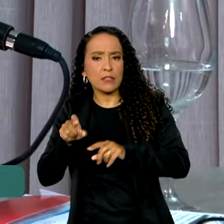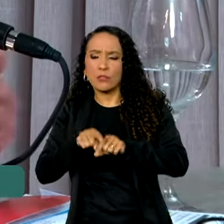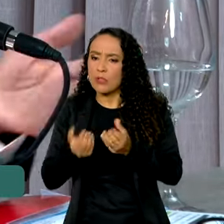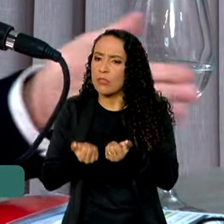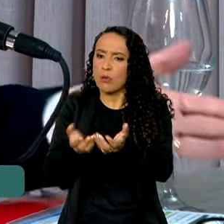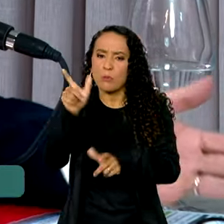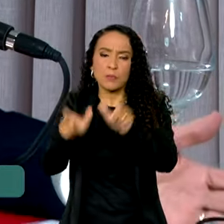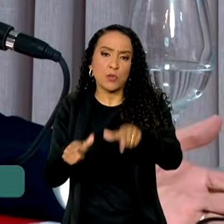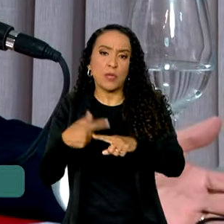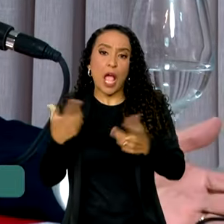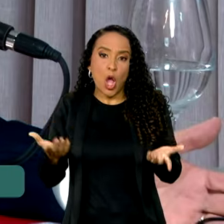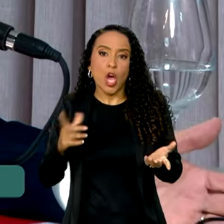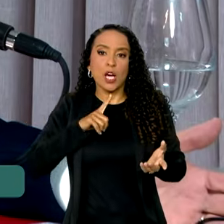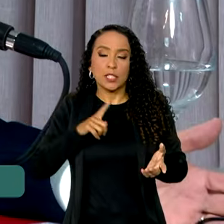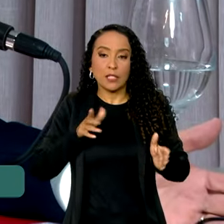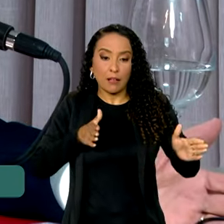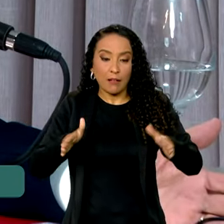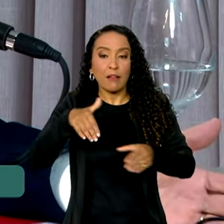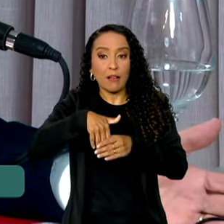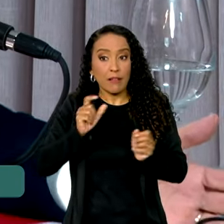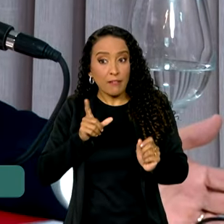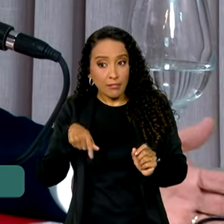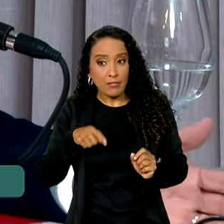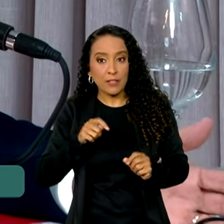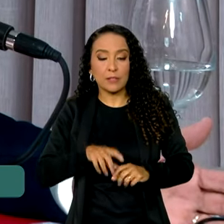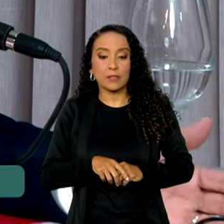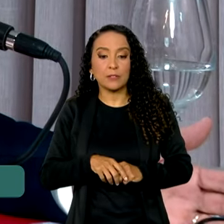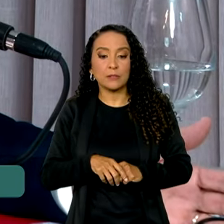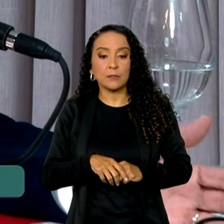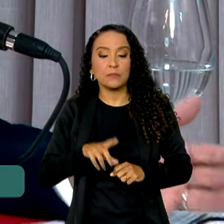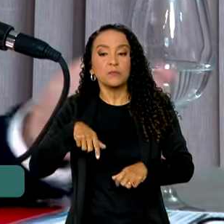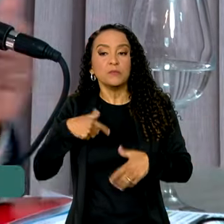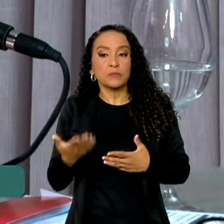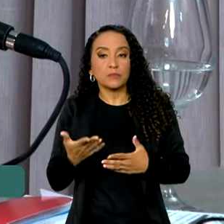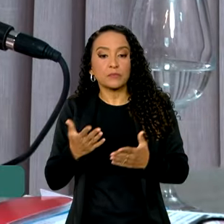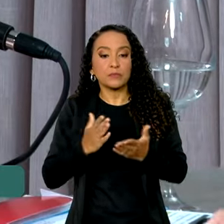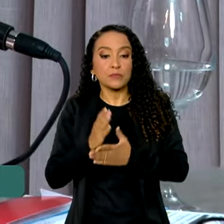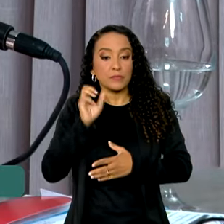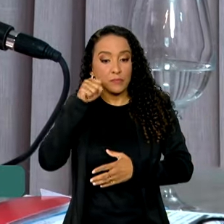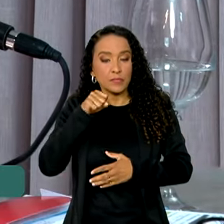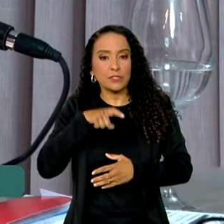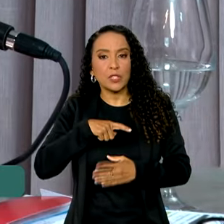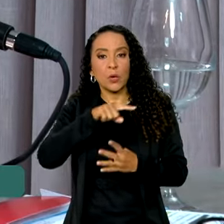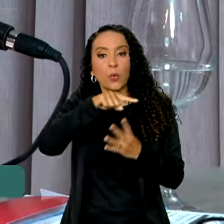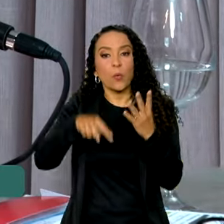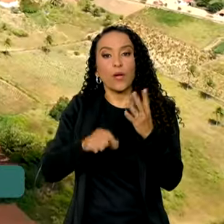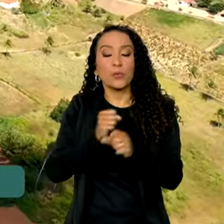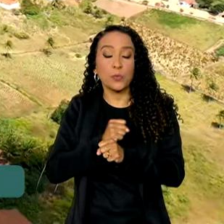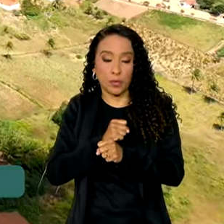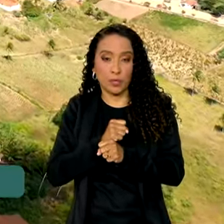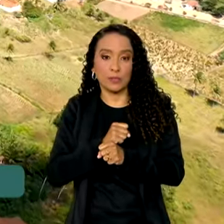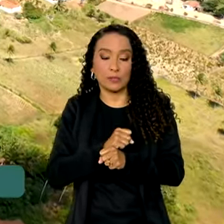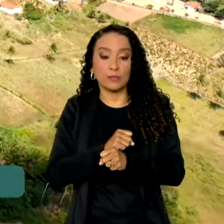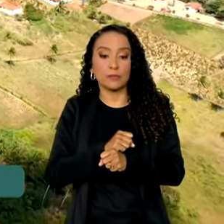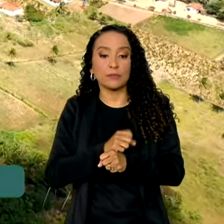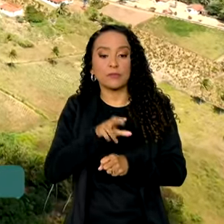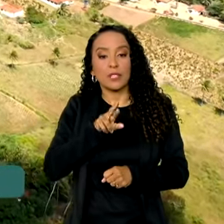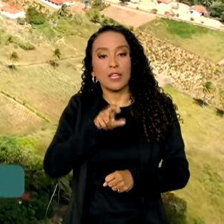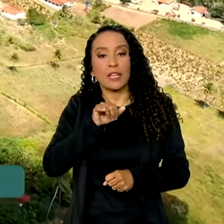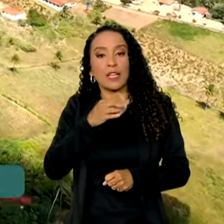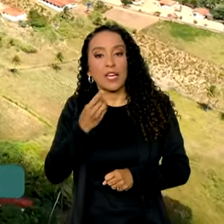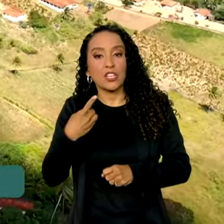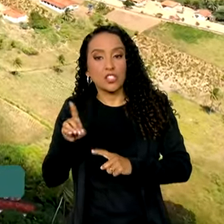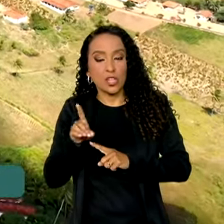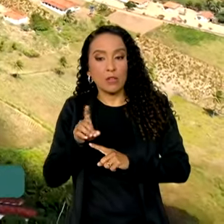para a pessoa, até porque agora ele vai ter mandato. Quando ele passar no Senado, ele tem um mandato de quatro anos. Em Riachão do